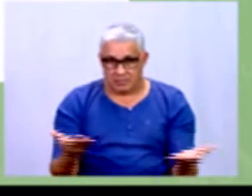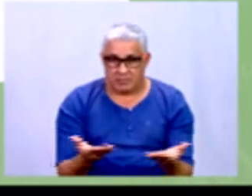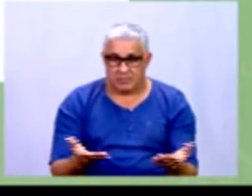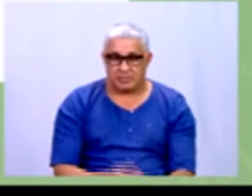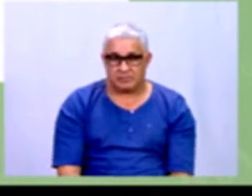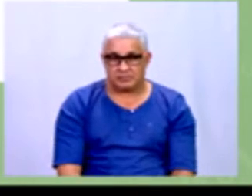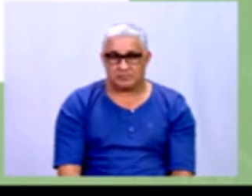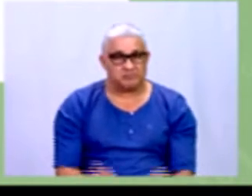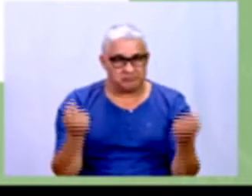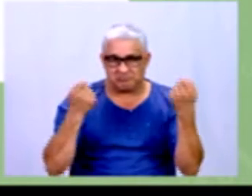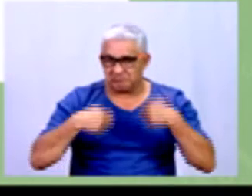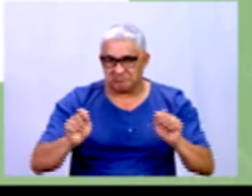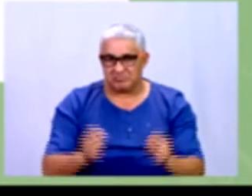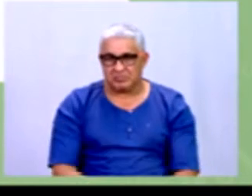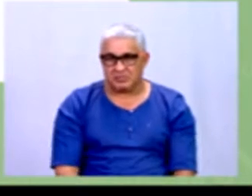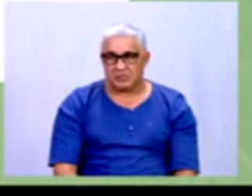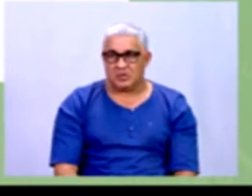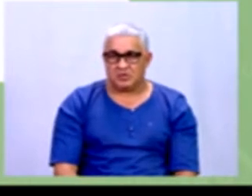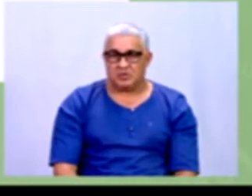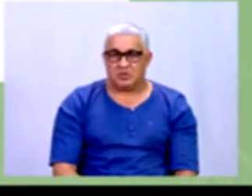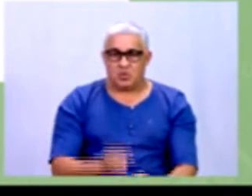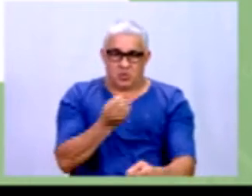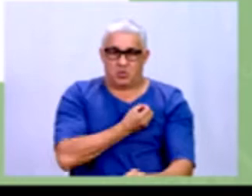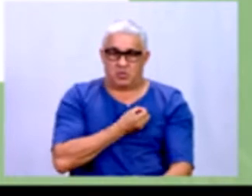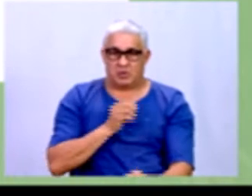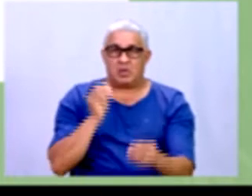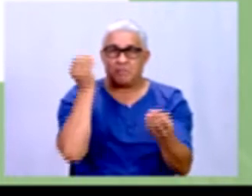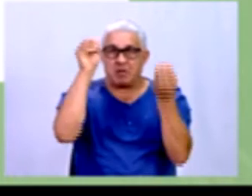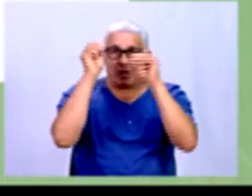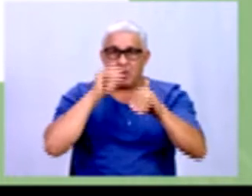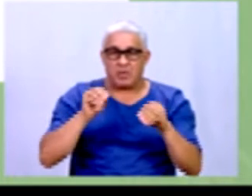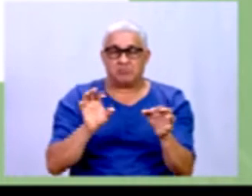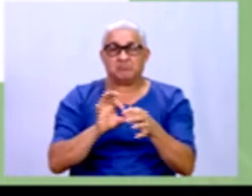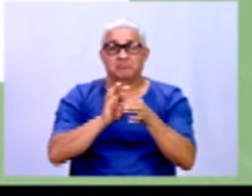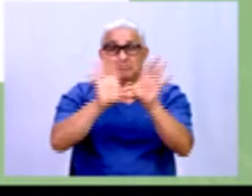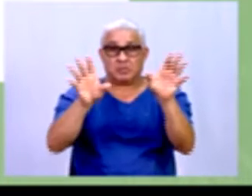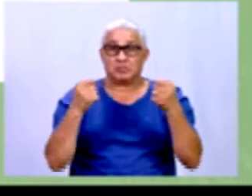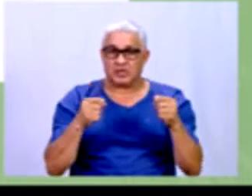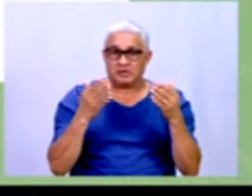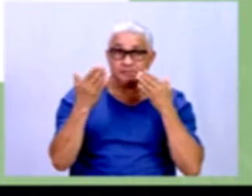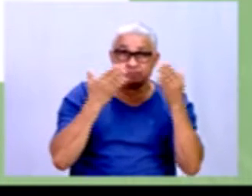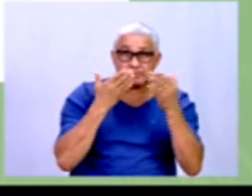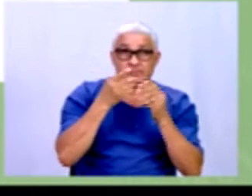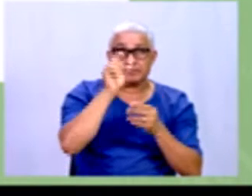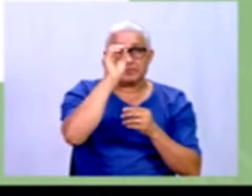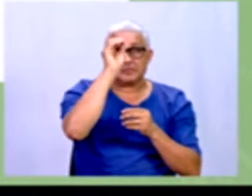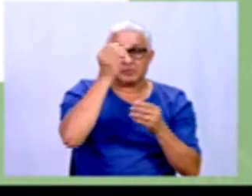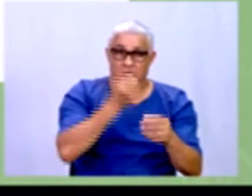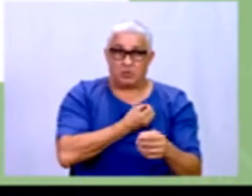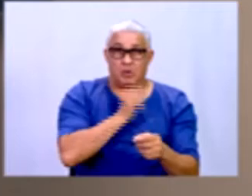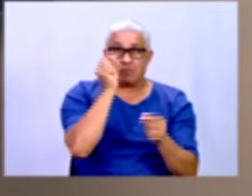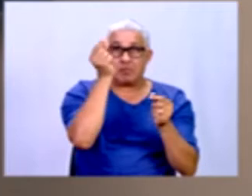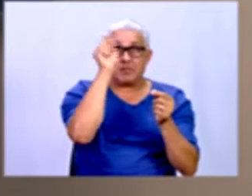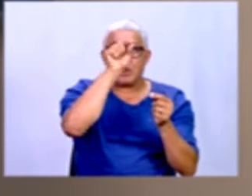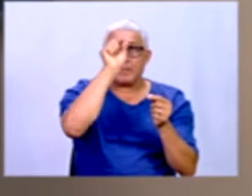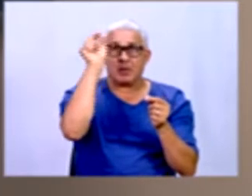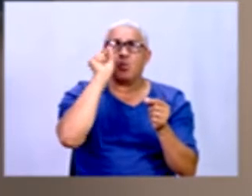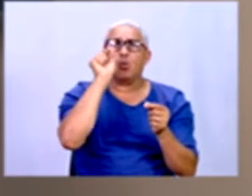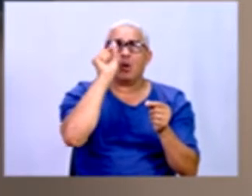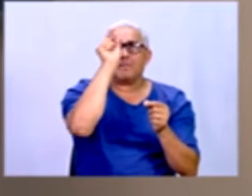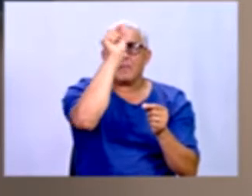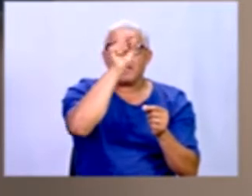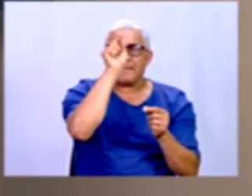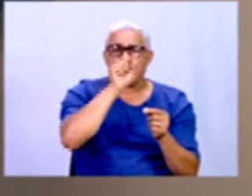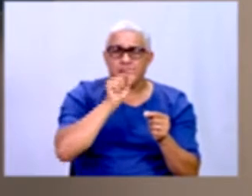é o que a gente está falando aqui, não adianta nada eu pegar esses números e colocar nessa tabela e deixar aí. Eu tenho que analisar. A estatística, ela analisa,